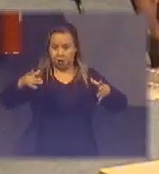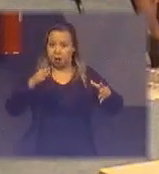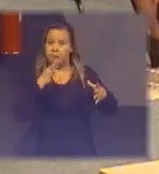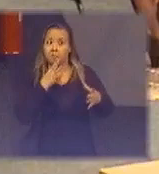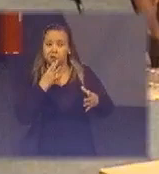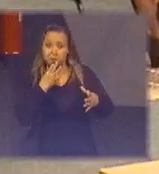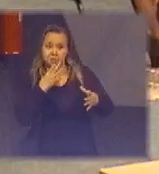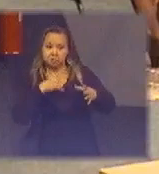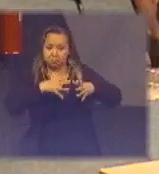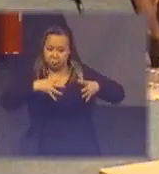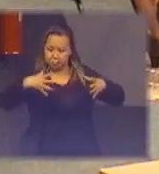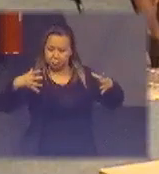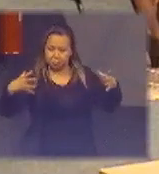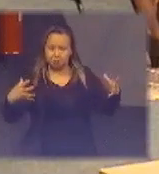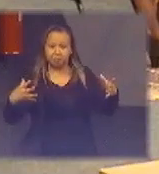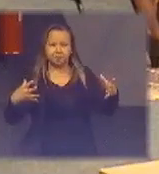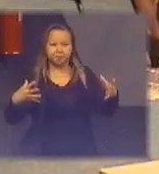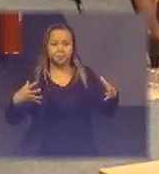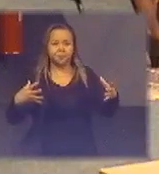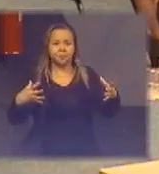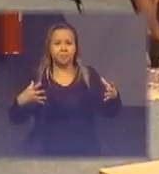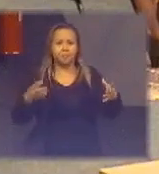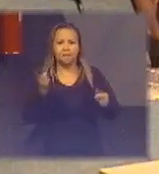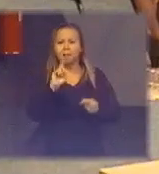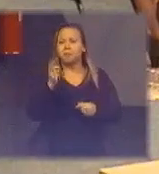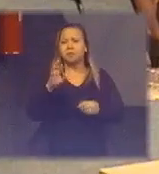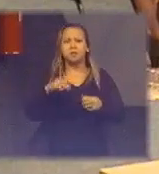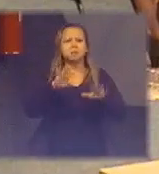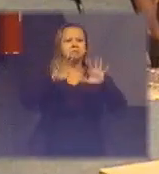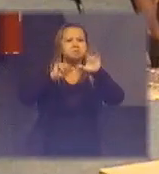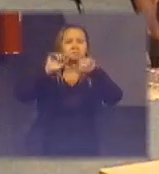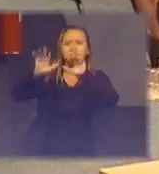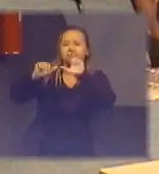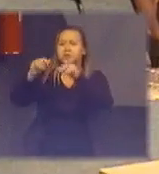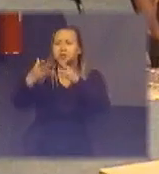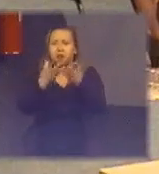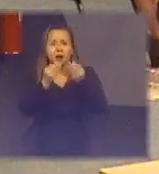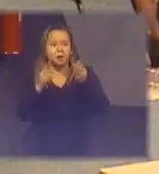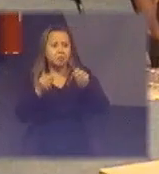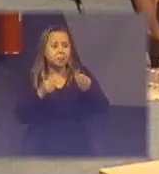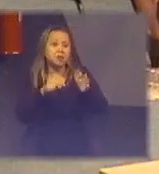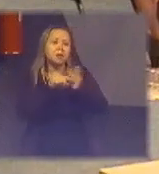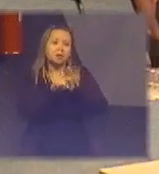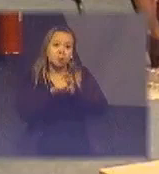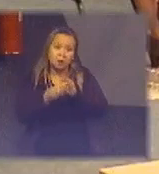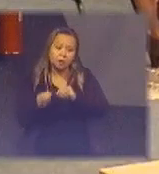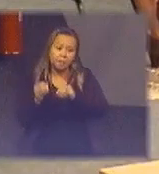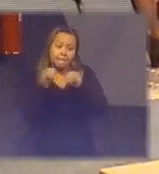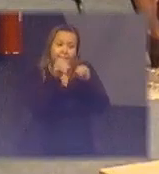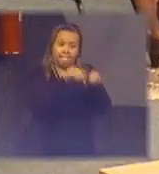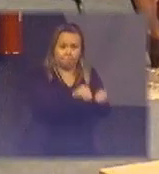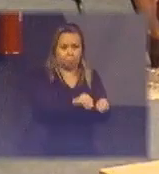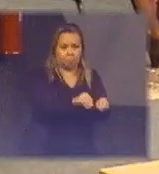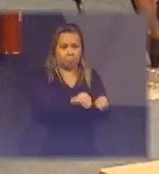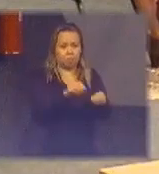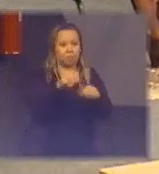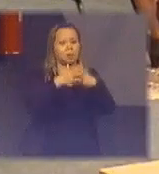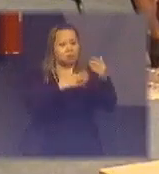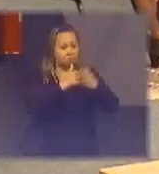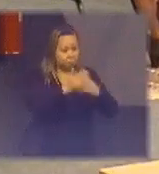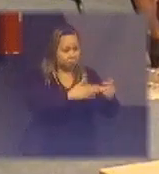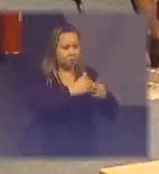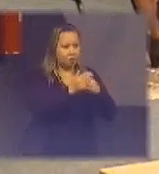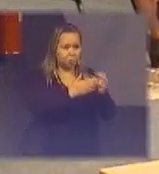precisa buscar muito para saber que estão ali e podem ser implementados falta a implementação e o